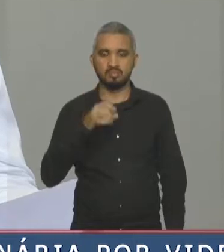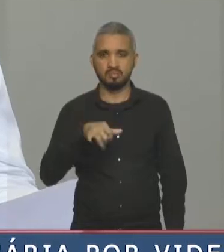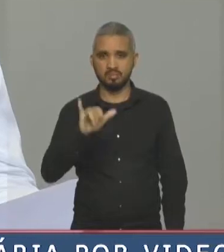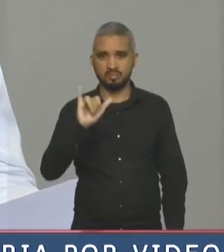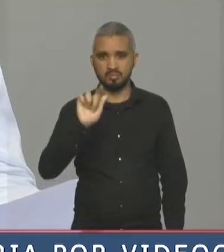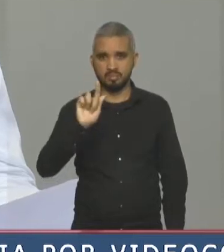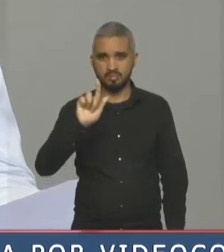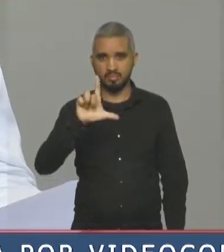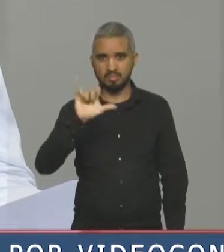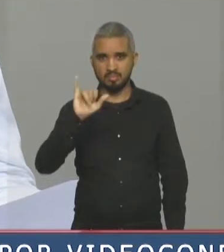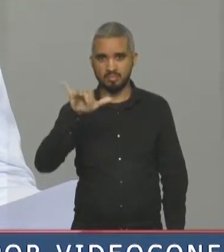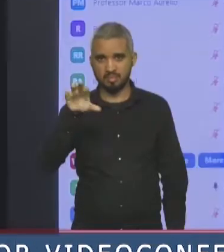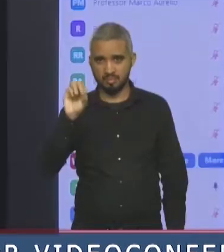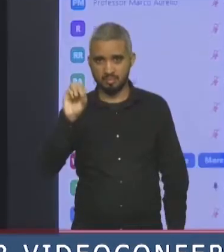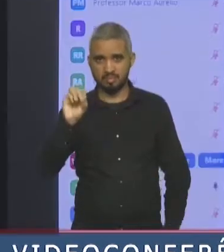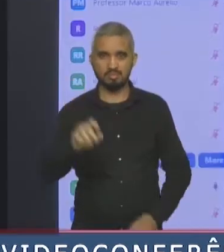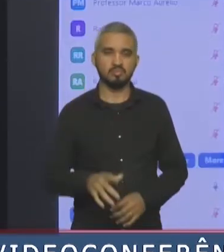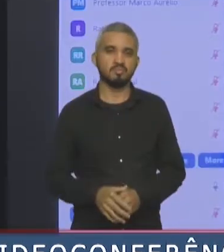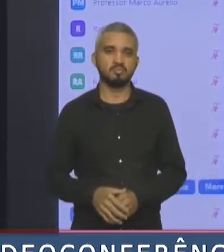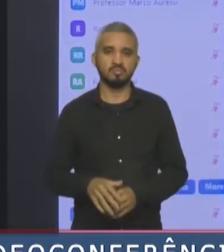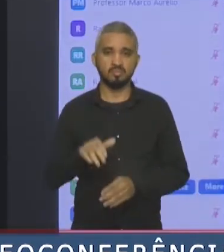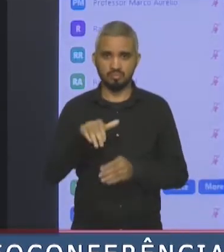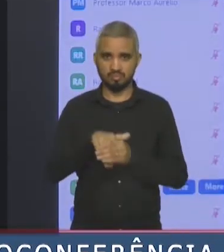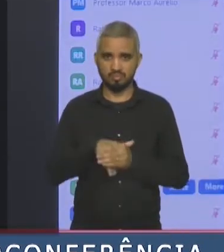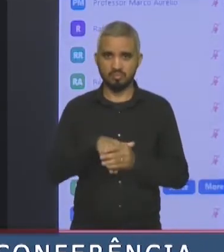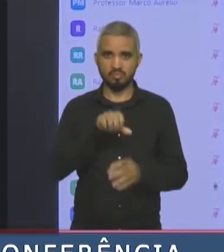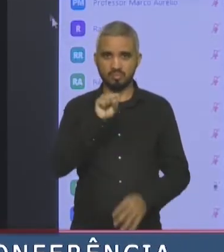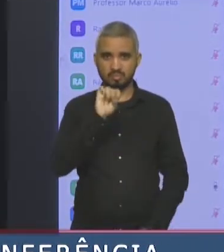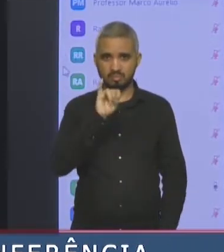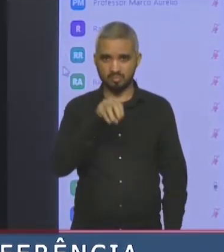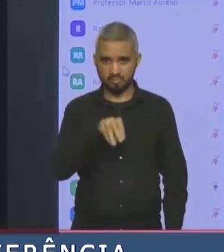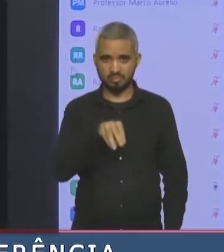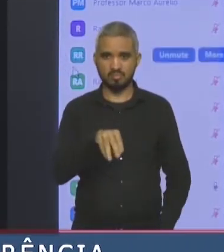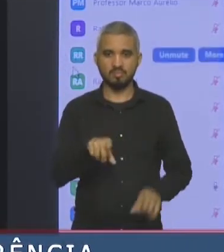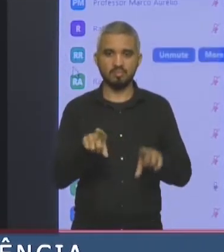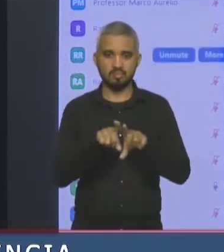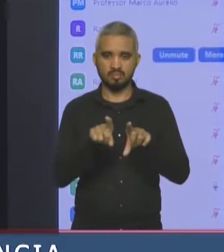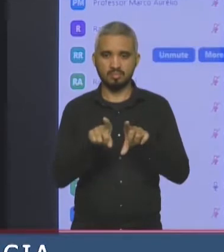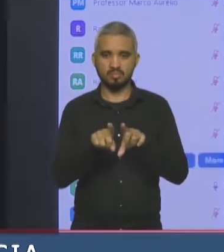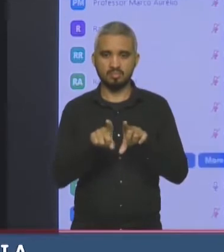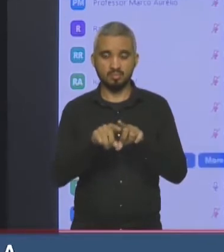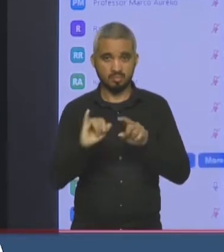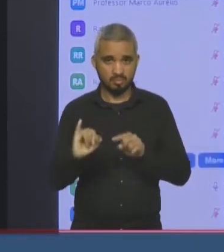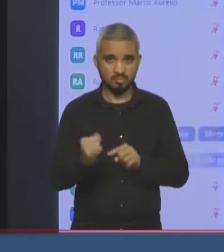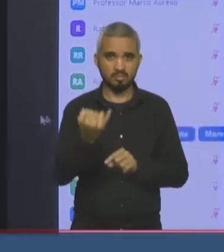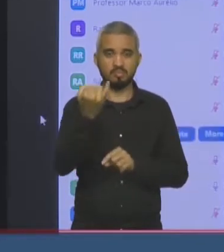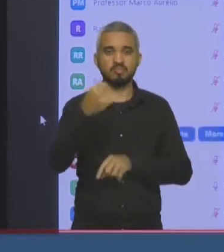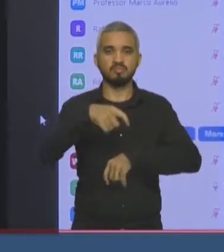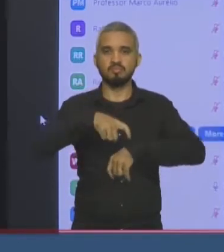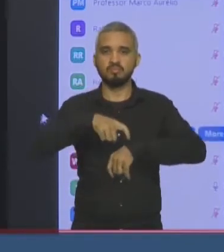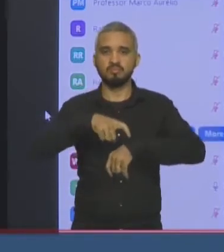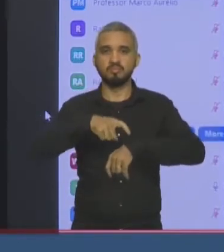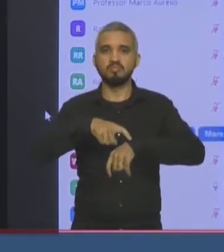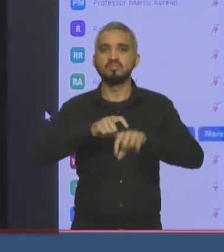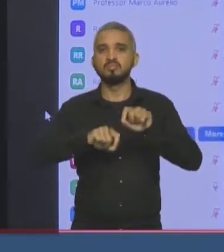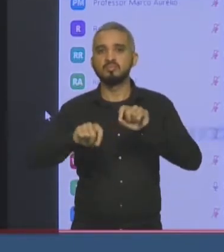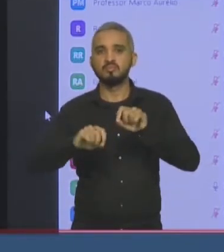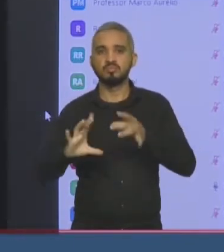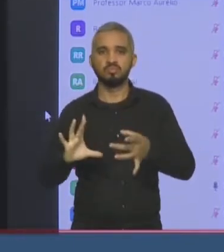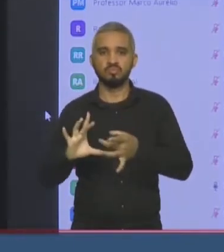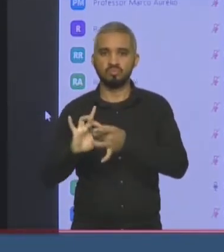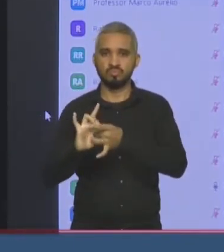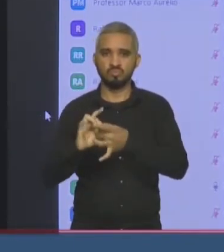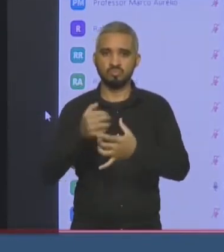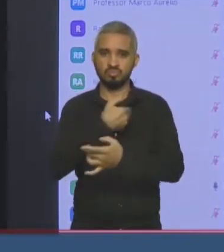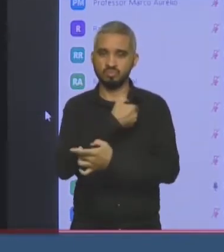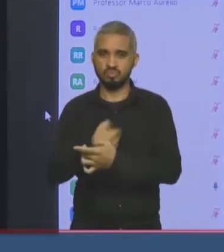Sim, aproveito aqui para fazer um registro de toda essa força-tarefa que foi criada entre executivo, legislativo e